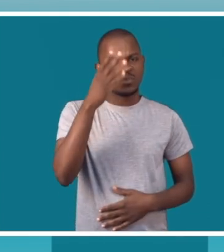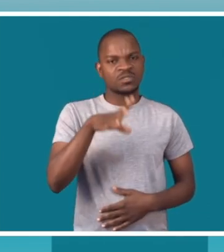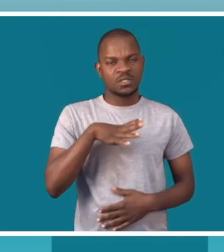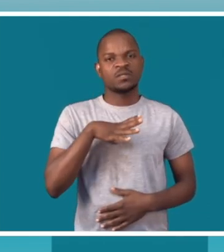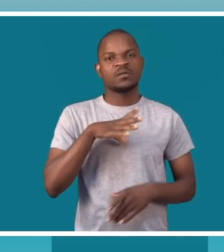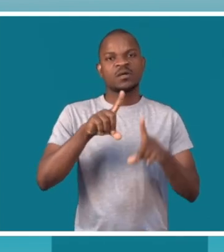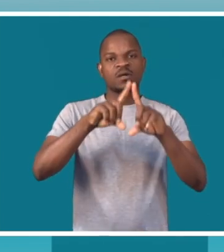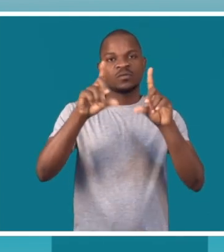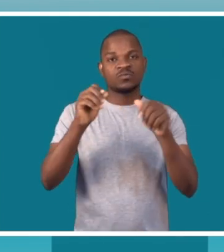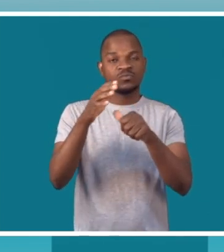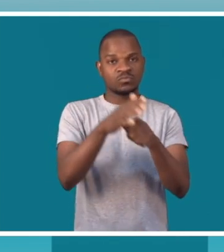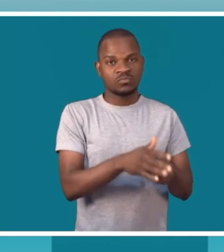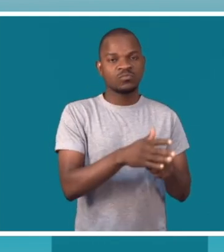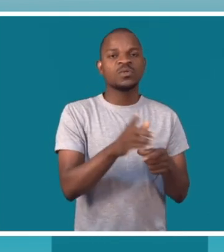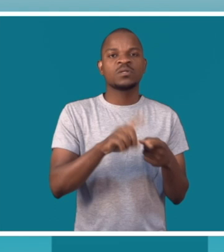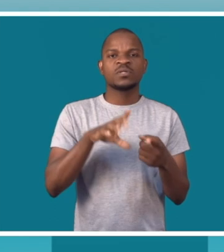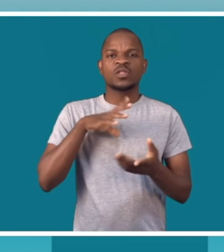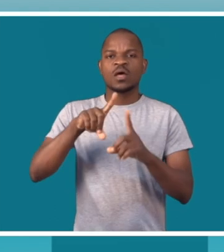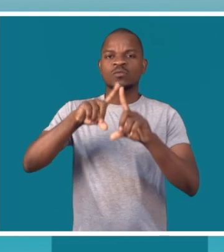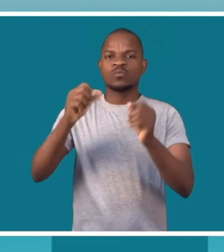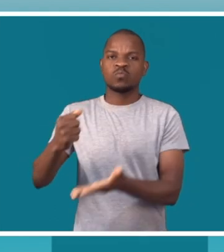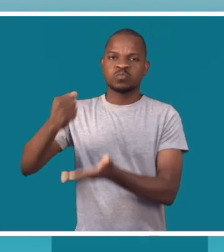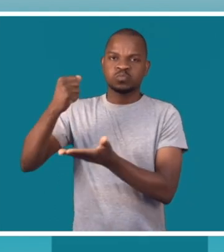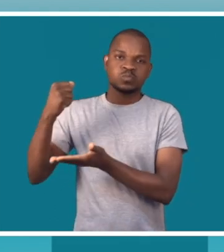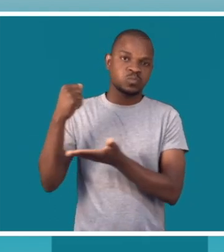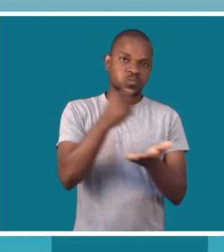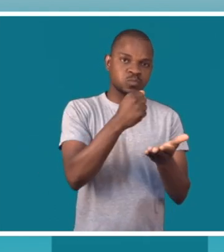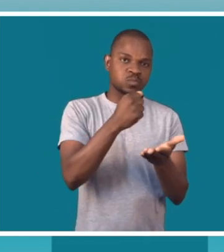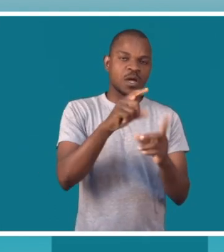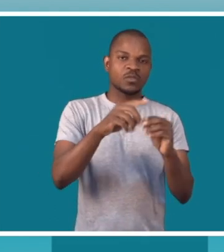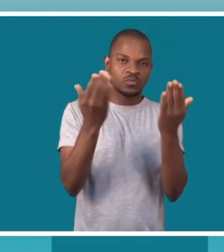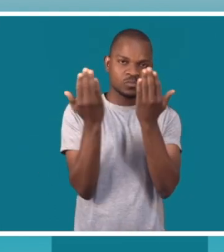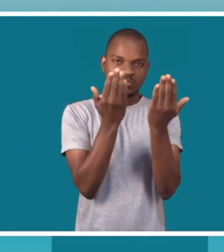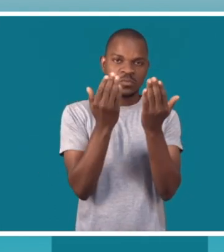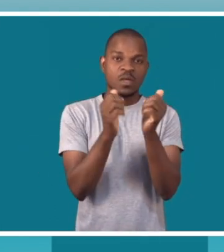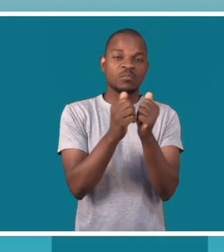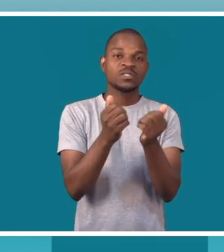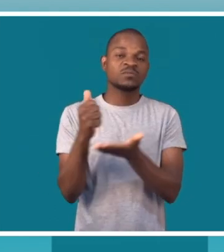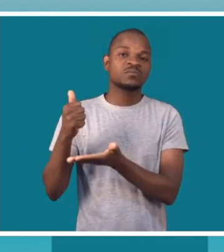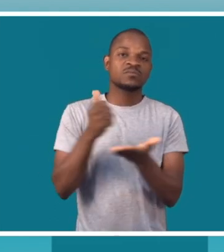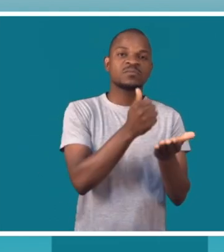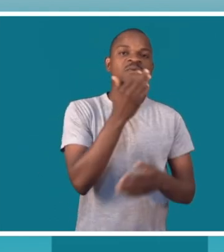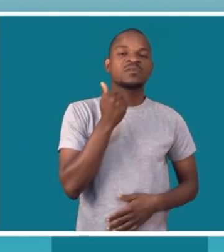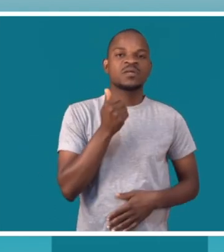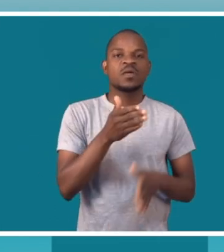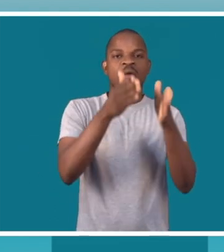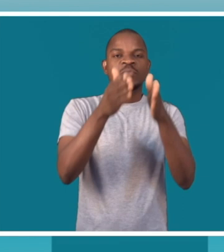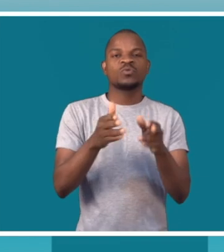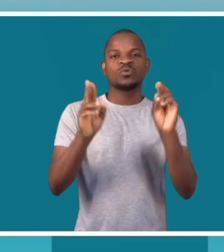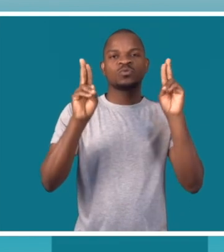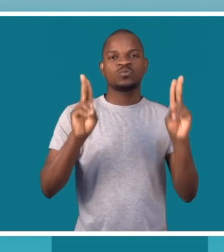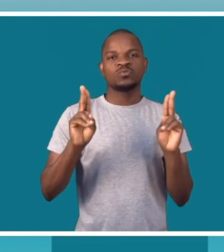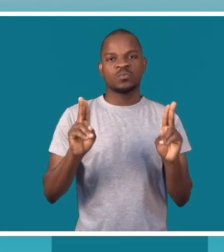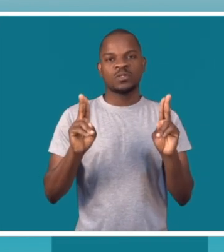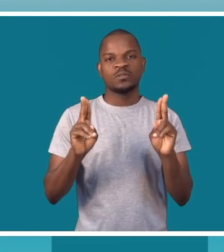percebe que existe nesse sentido. Existem muitas bolsas sim que são atribuídas, mas muitas vezes estas bolsas